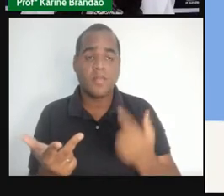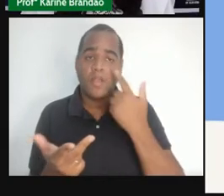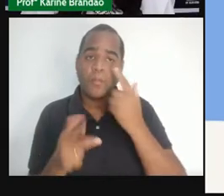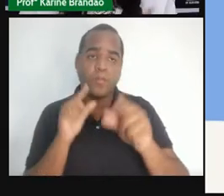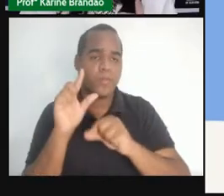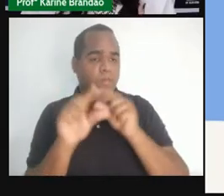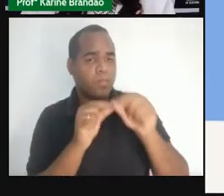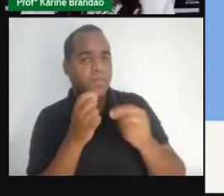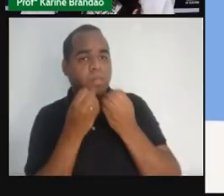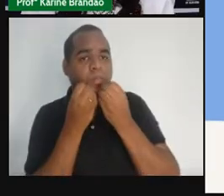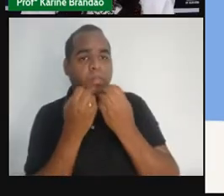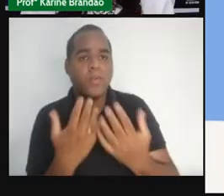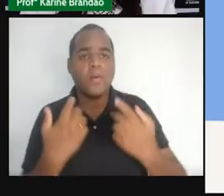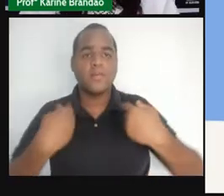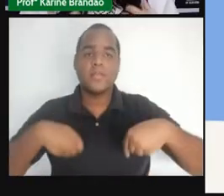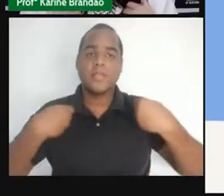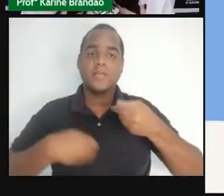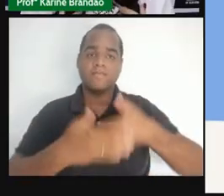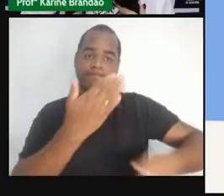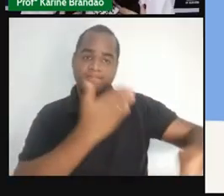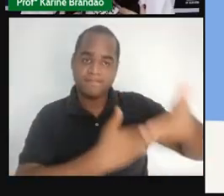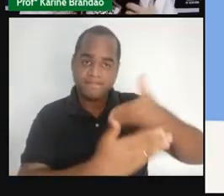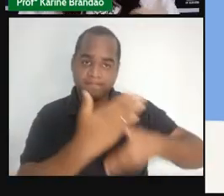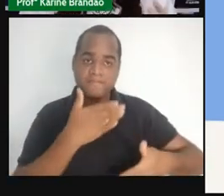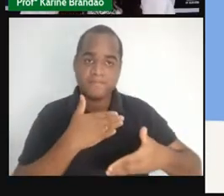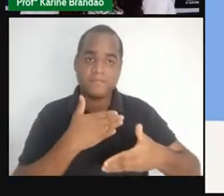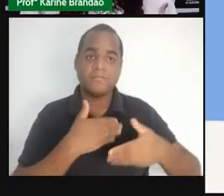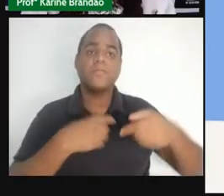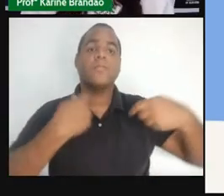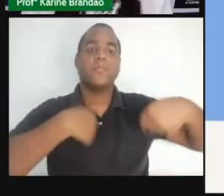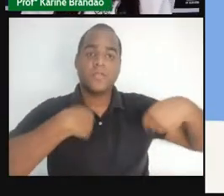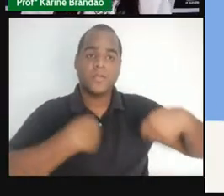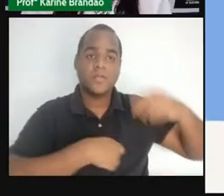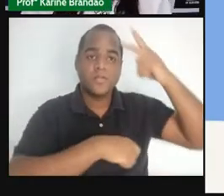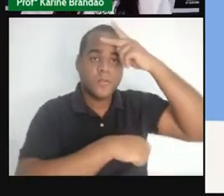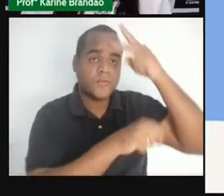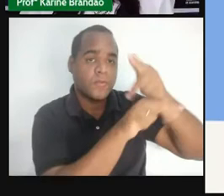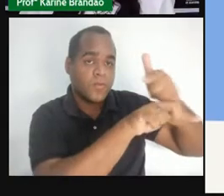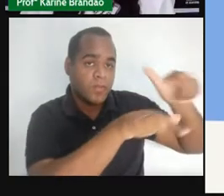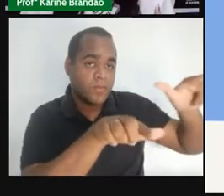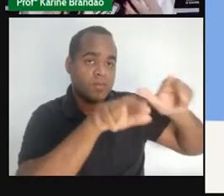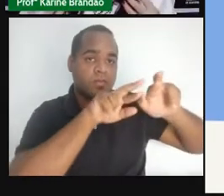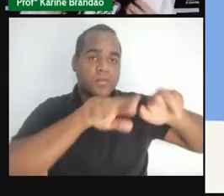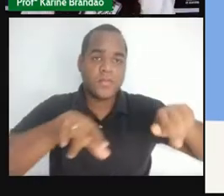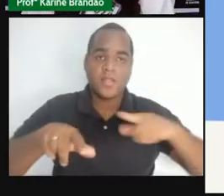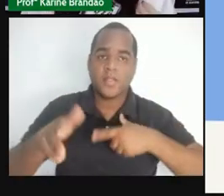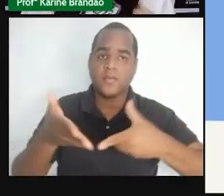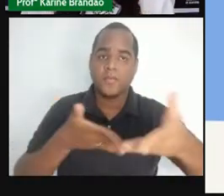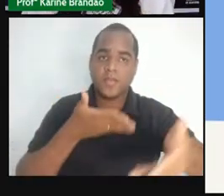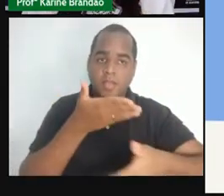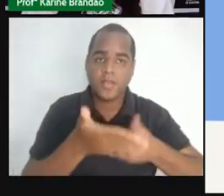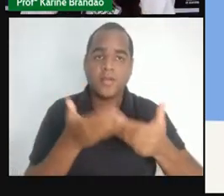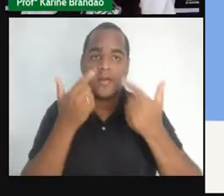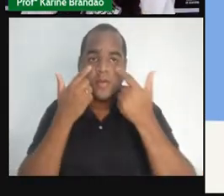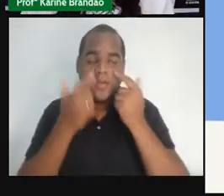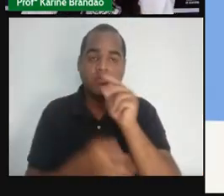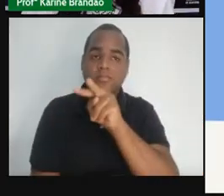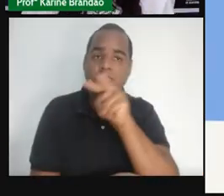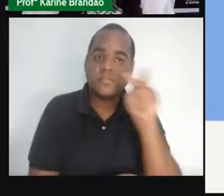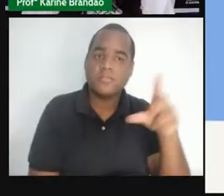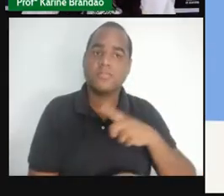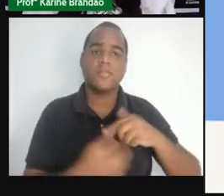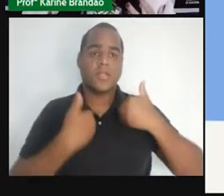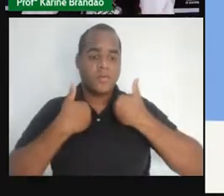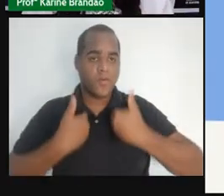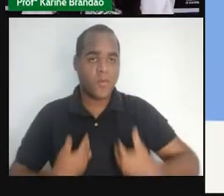escolhas, que eu preciso cuidar de mim. Porque eu só consigo cuidar do outro quando eu cuido de mim. Quando eu tenho esse olhar para mim, para o meu